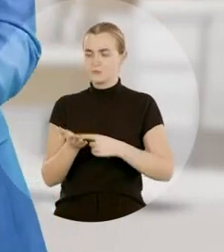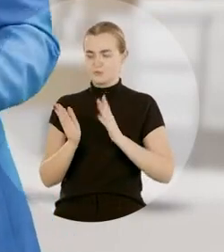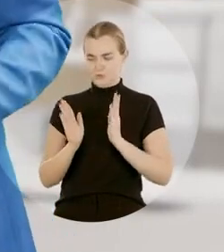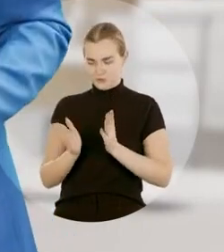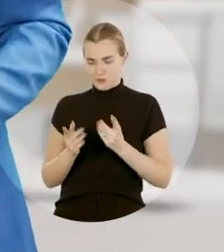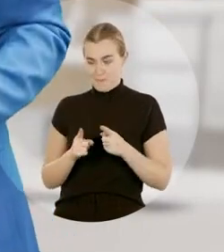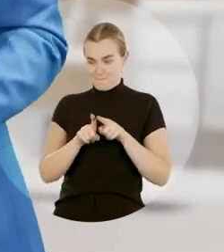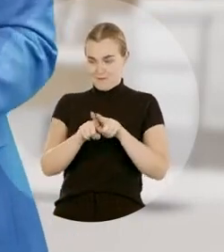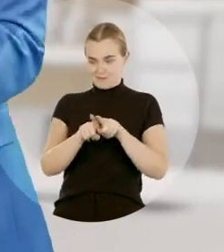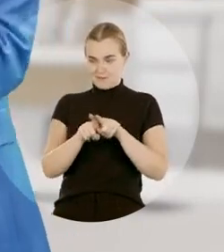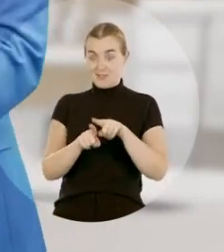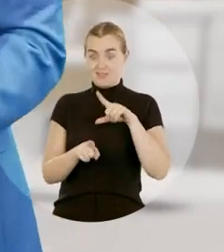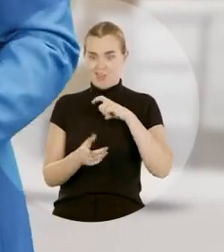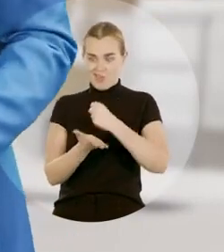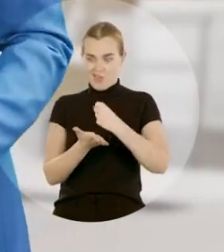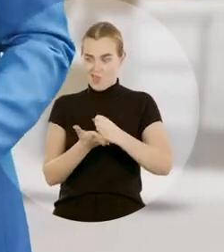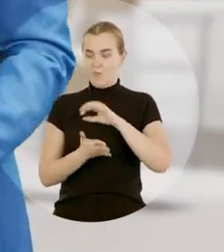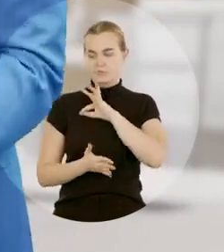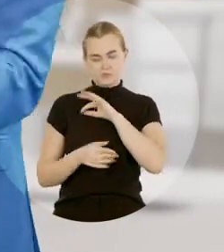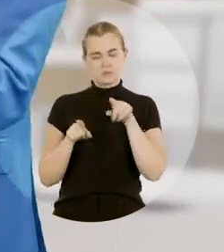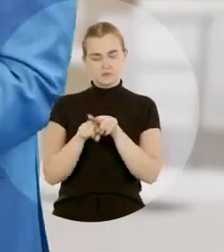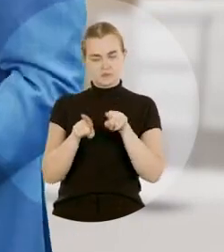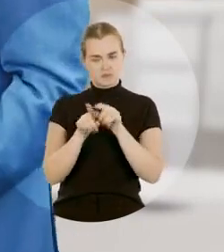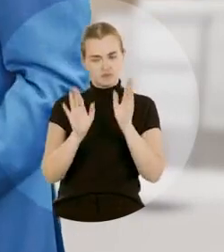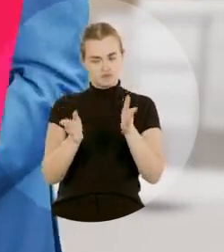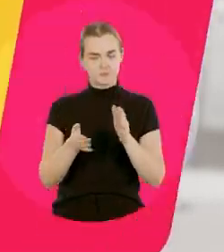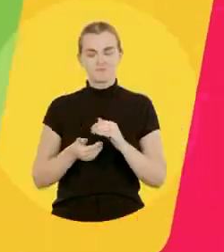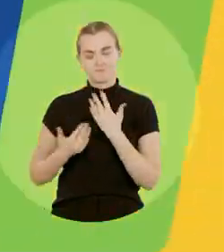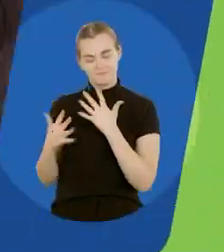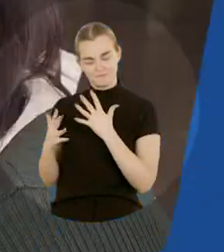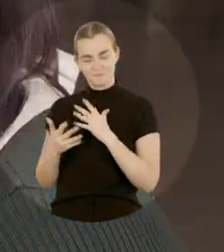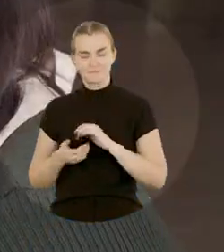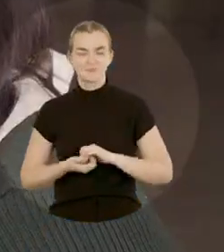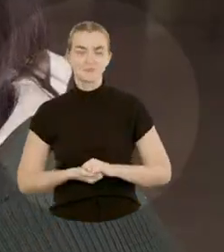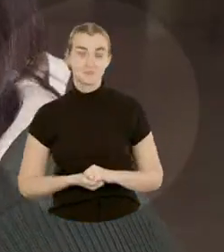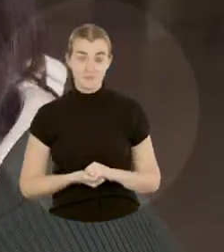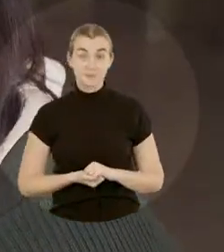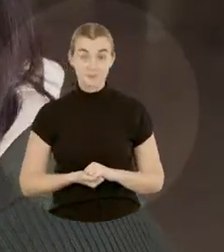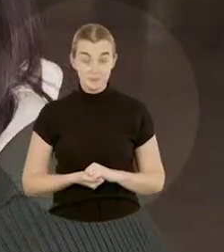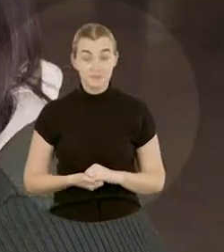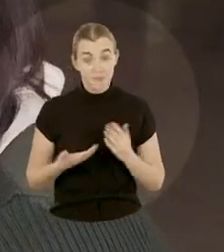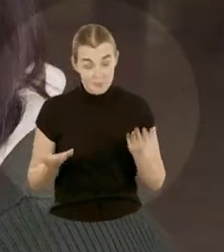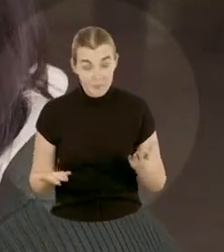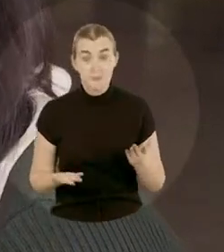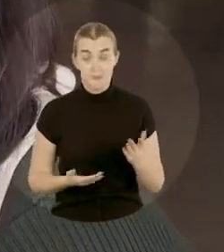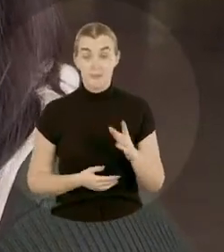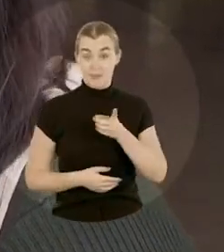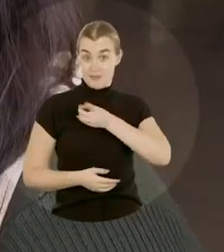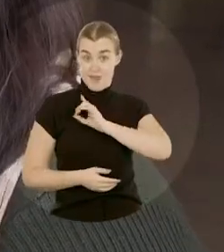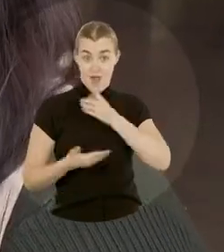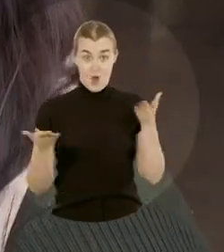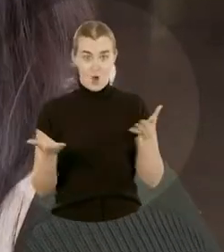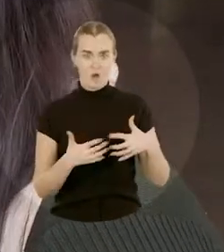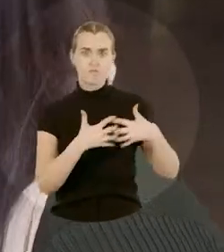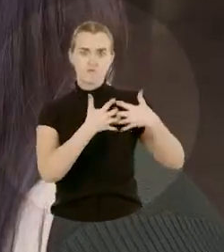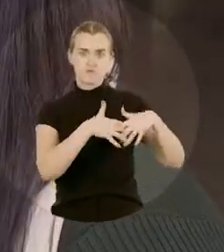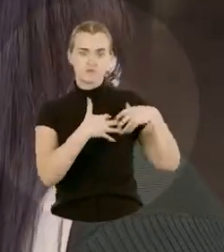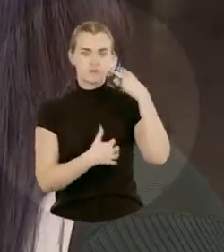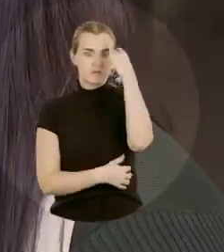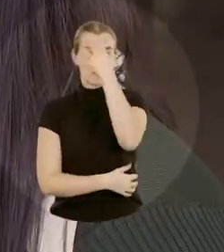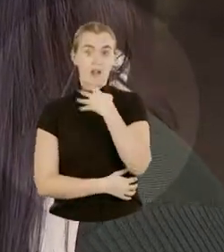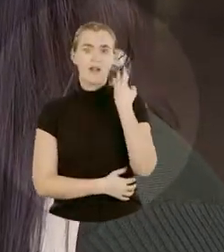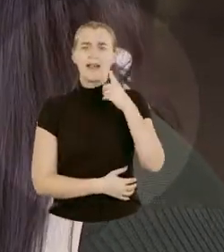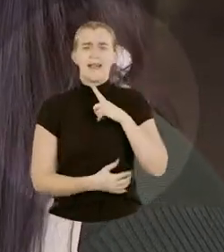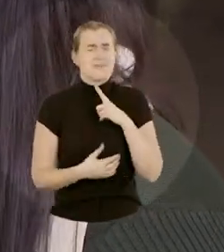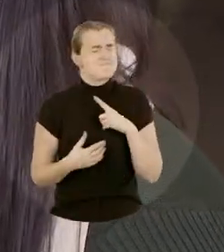com aumento de efetivo da nossa Polícia Civil. Parabéns. O fato dessa delegacia nova funcionar 24 horas é extremamente